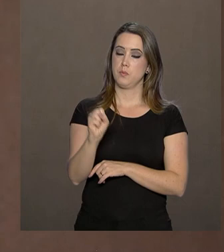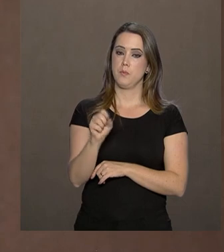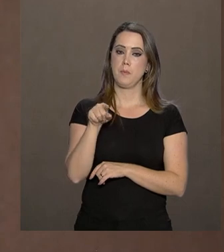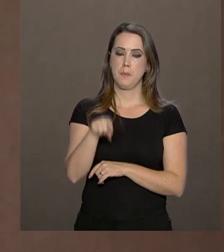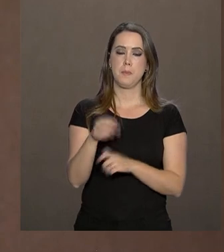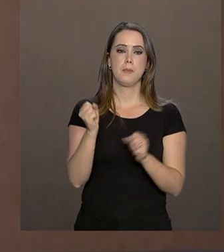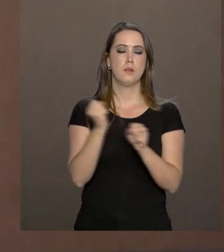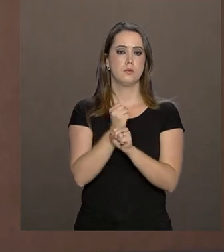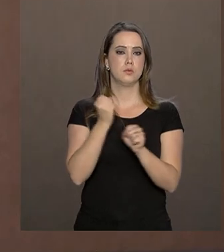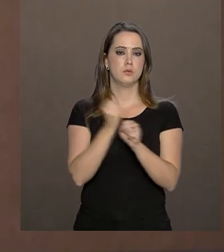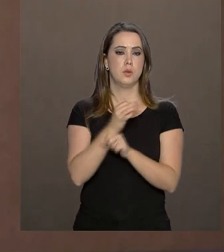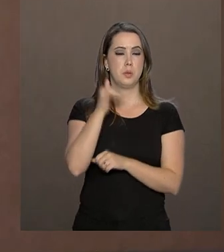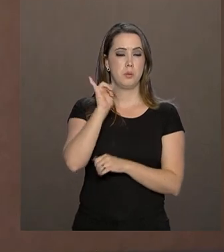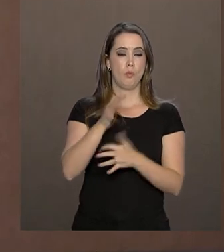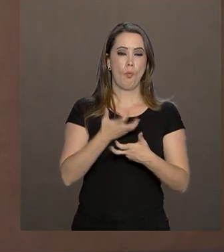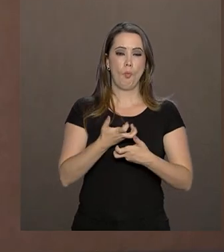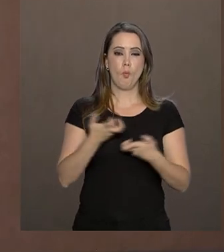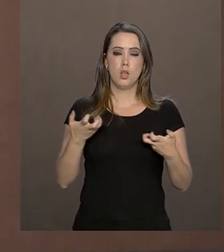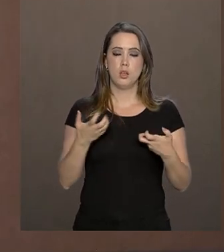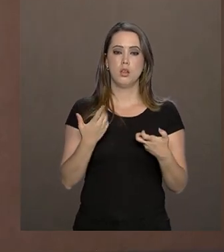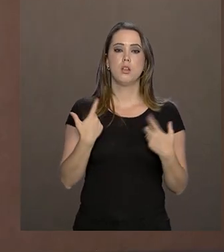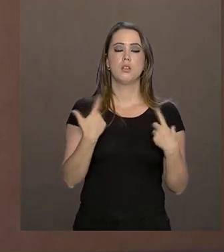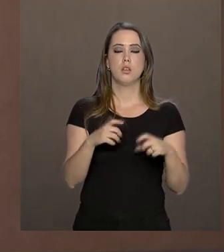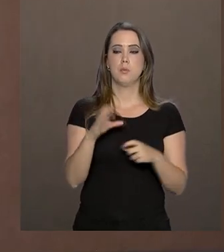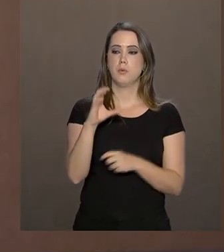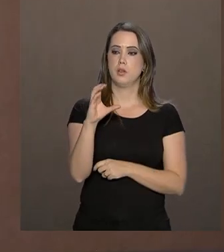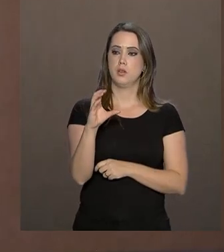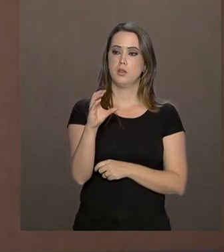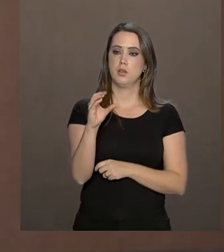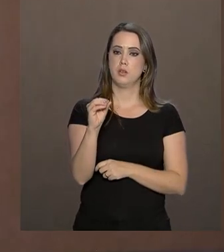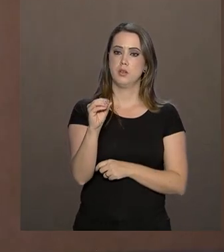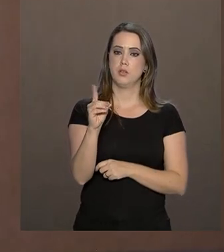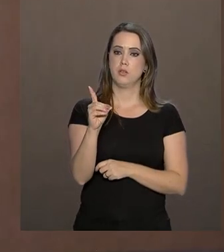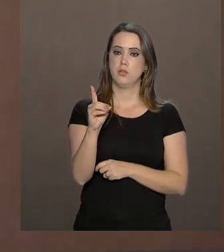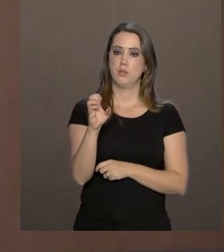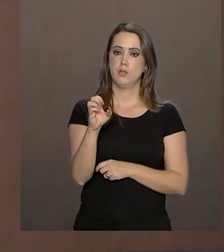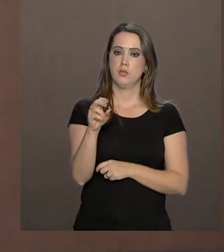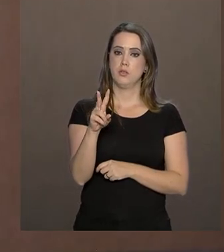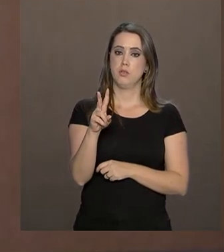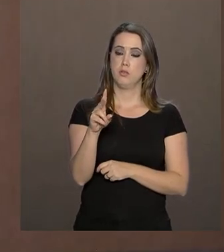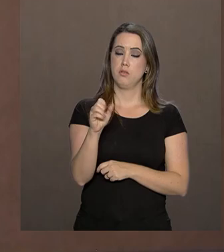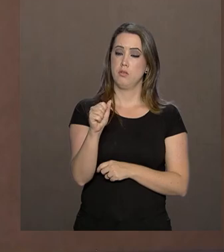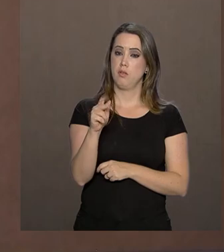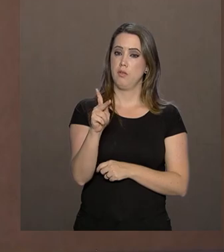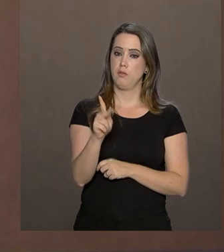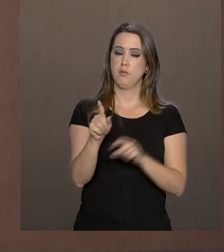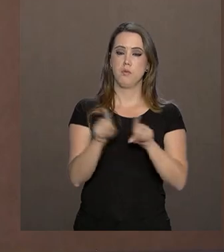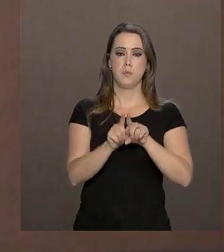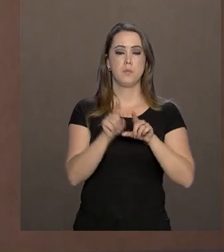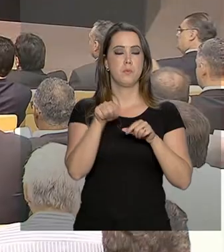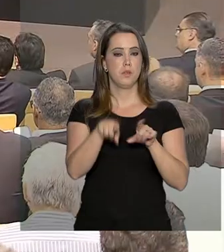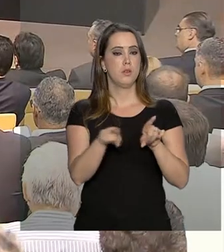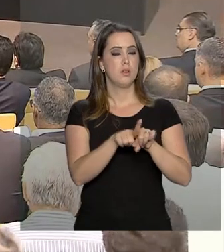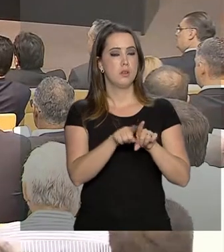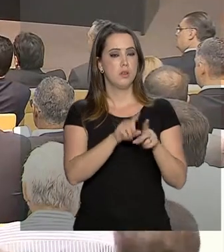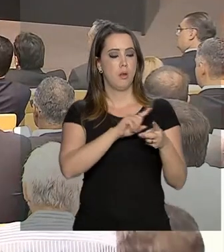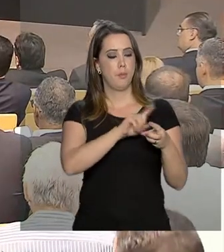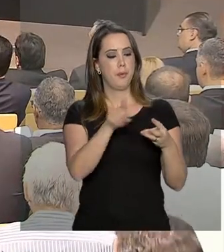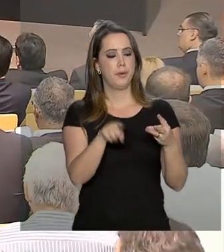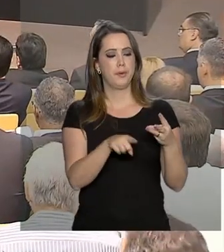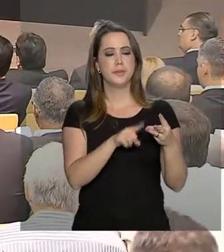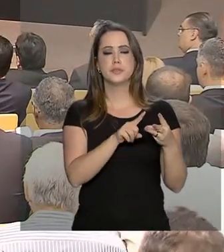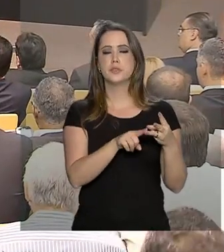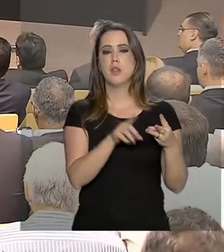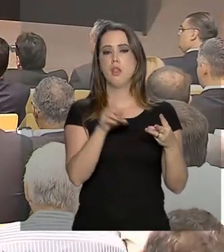contra as Secas, da Codevasp, Companhia de Desenvolvimento dos Vales do São Francisco e do Parnaíba, e do extinto